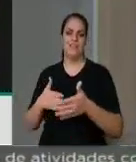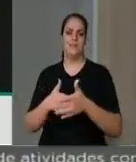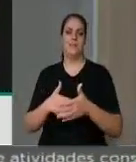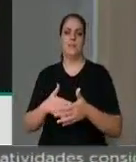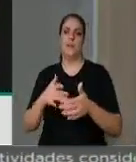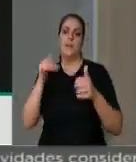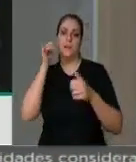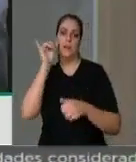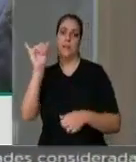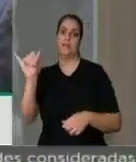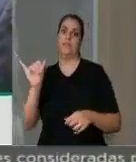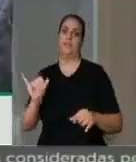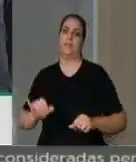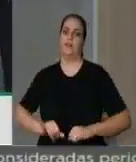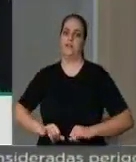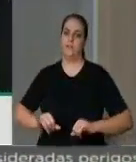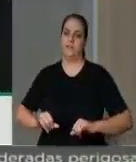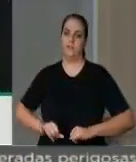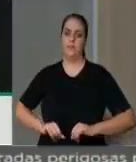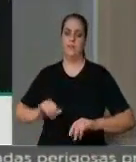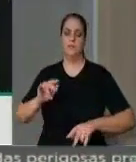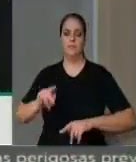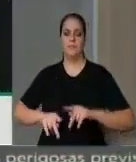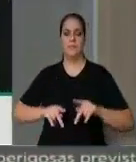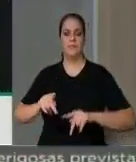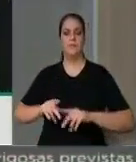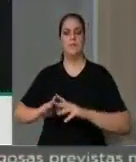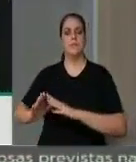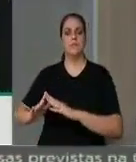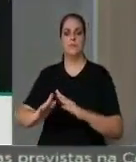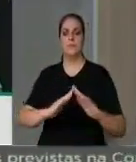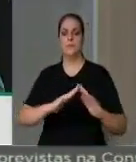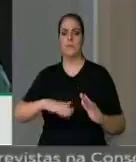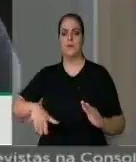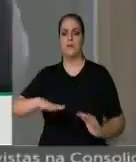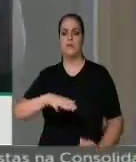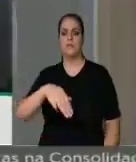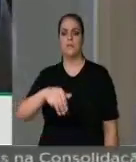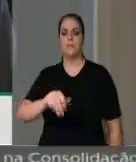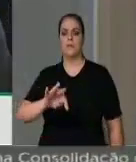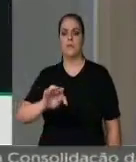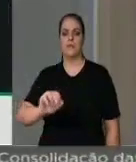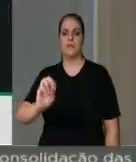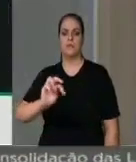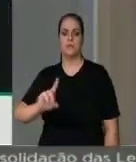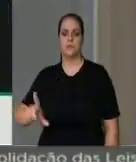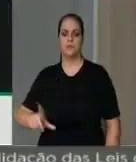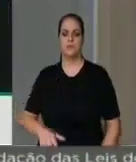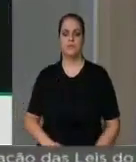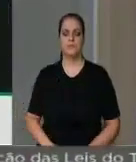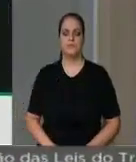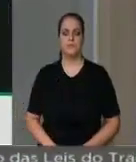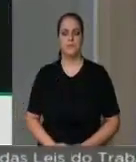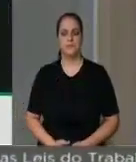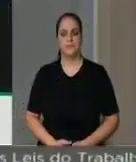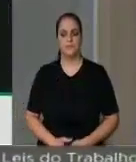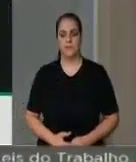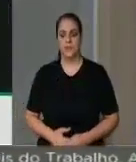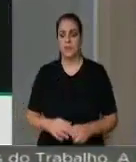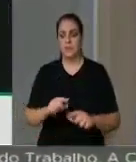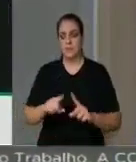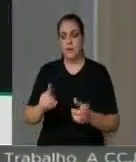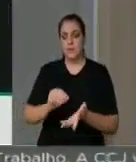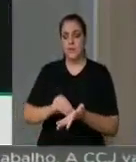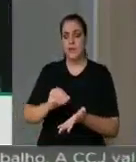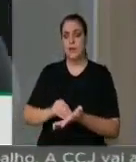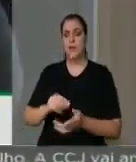enormemente o sofrimento da população da mata sul. Mas não é suficiente porque, a despeito dessas medidas que foram adotadas em